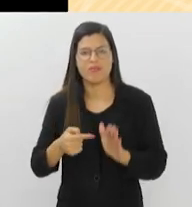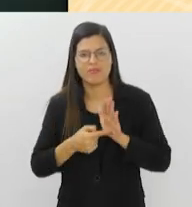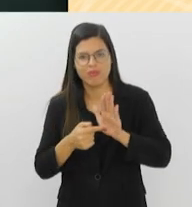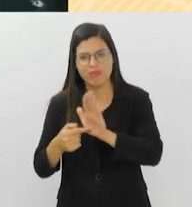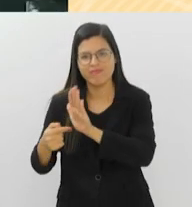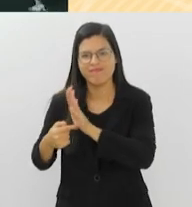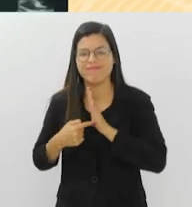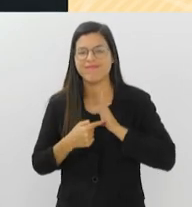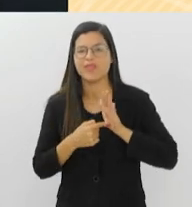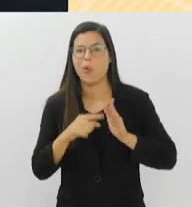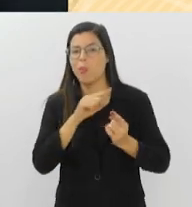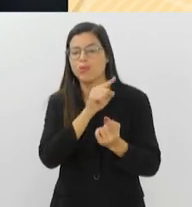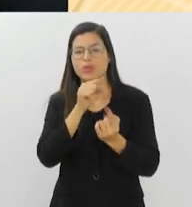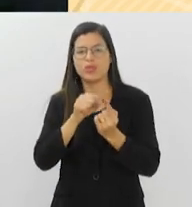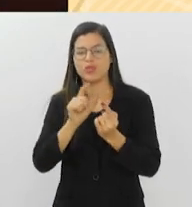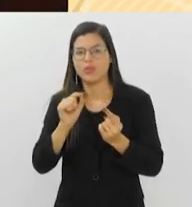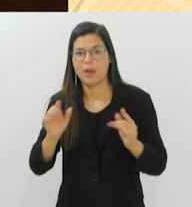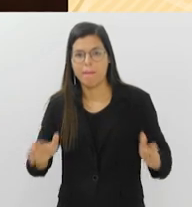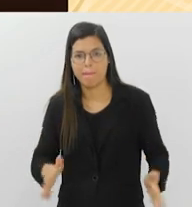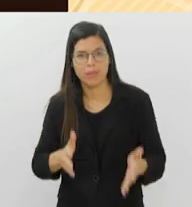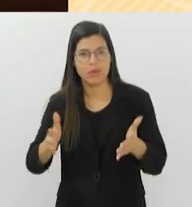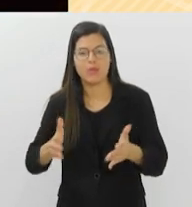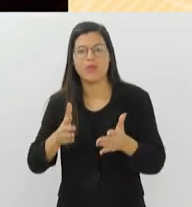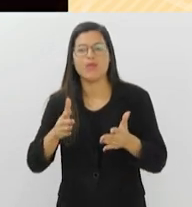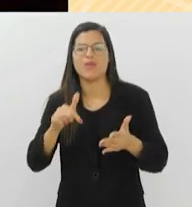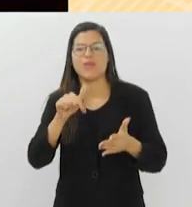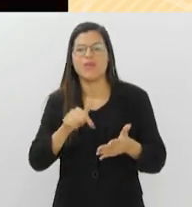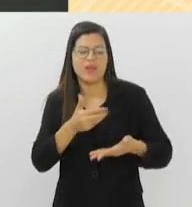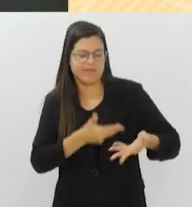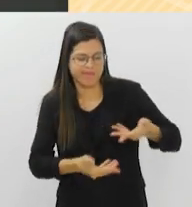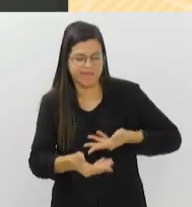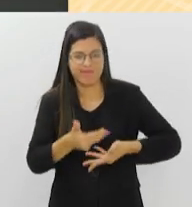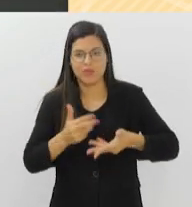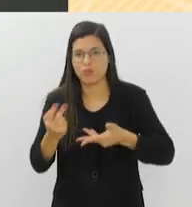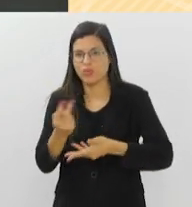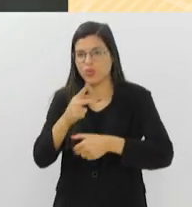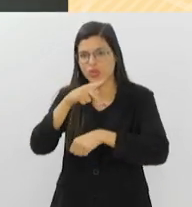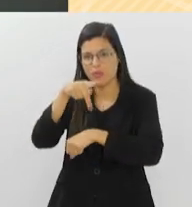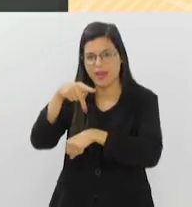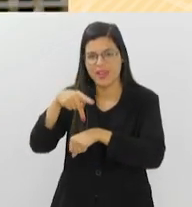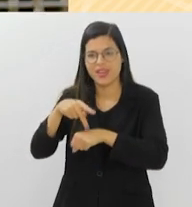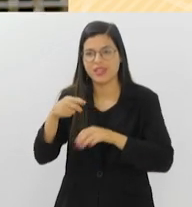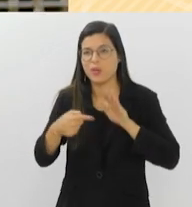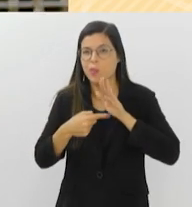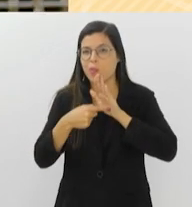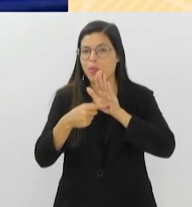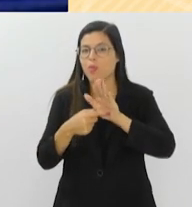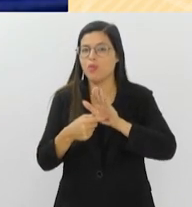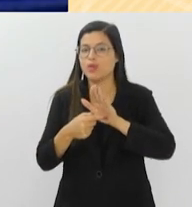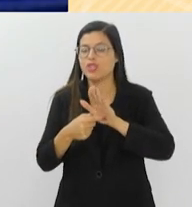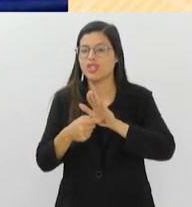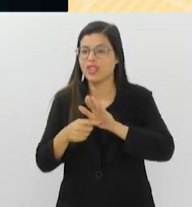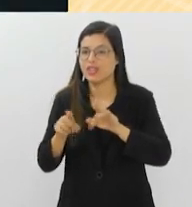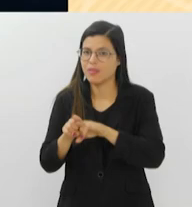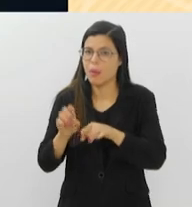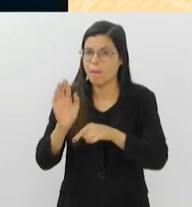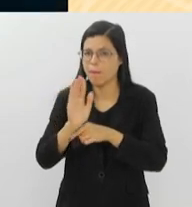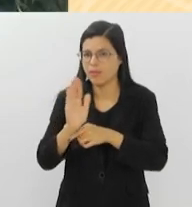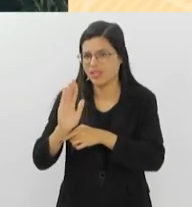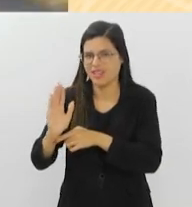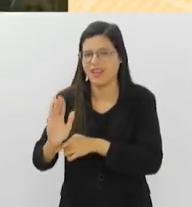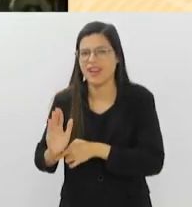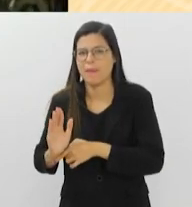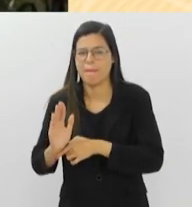como objetivo promover um intercâmbio cultural entre os dois países e mostrar ao público suas produções audiovisuais.